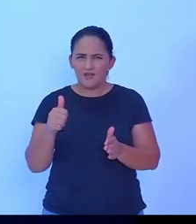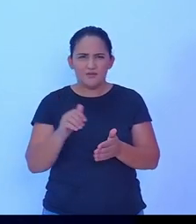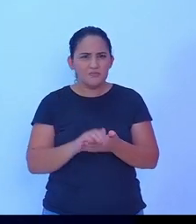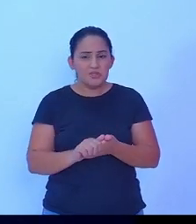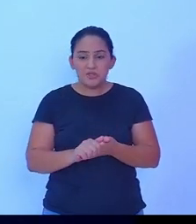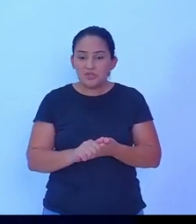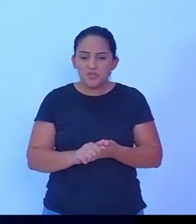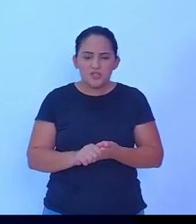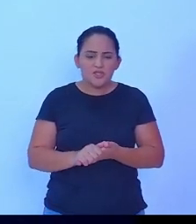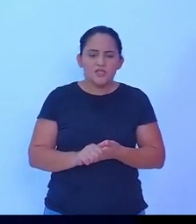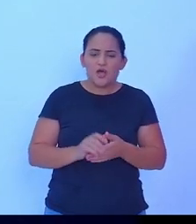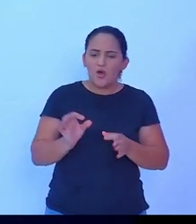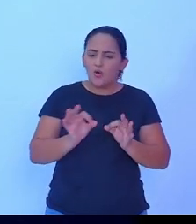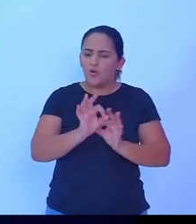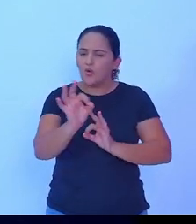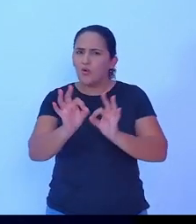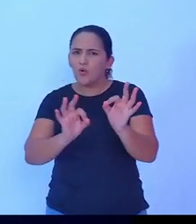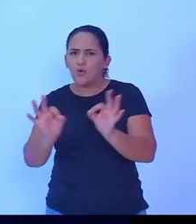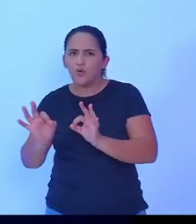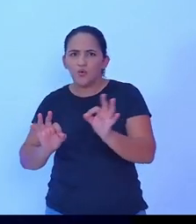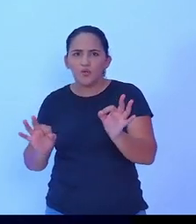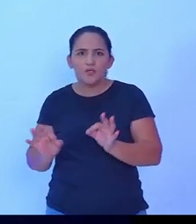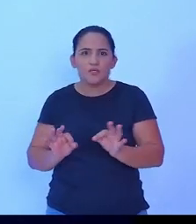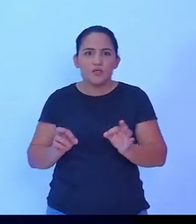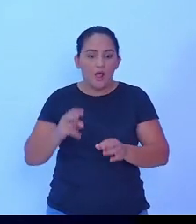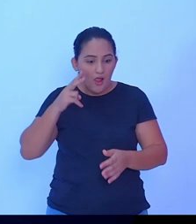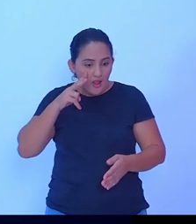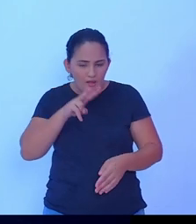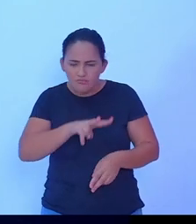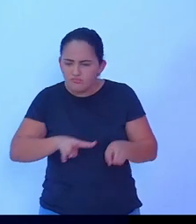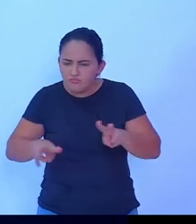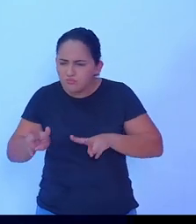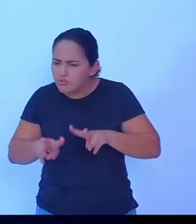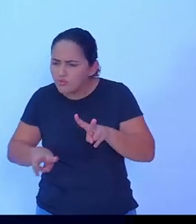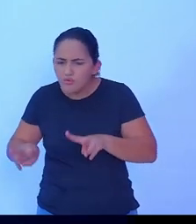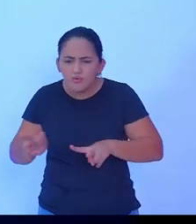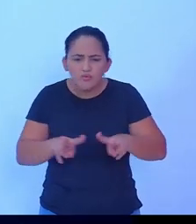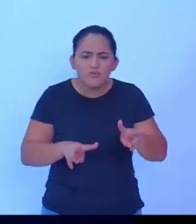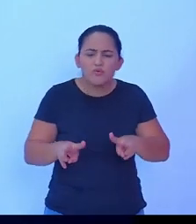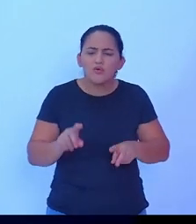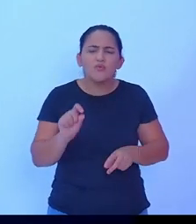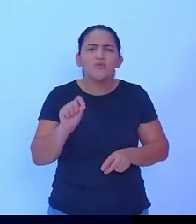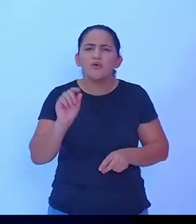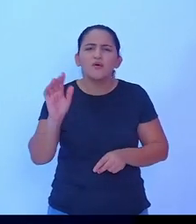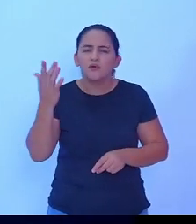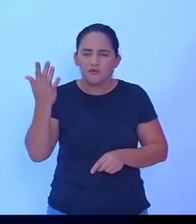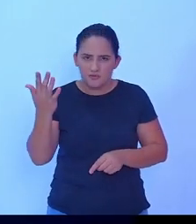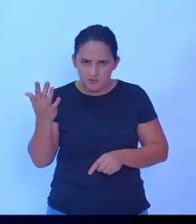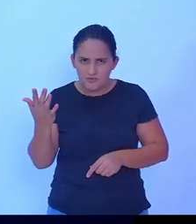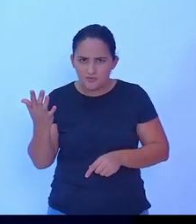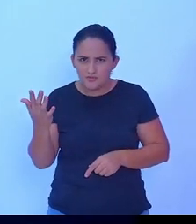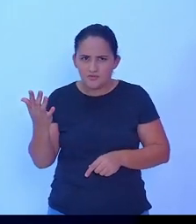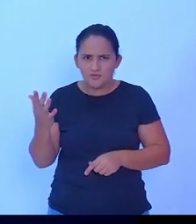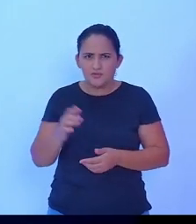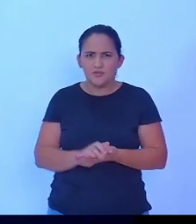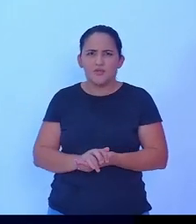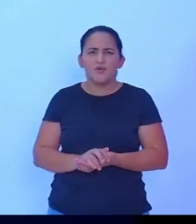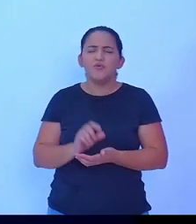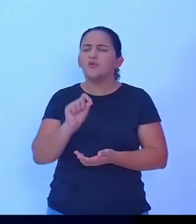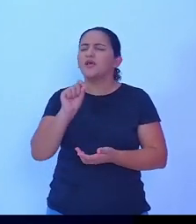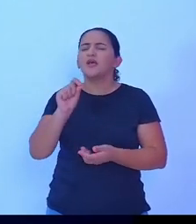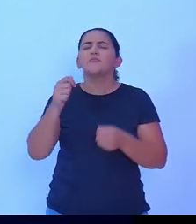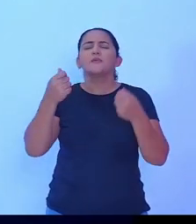como está na saúde. O que é aquilo que a gente tem que investir para fazer o acompanhamento,